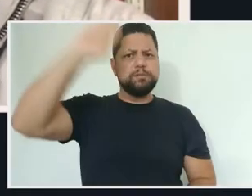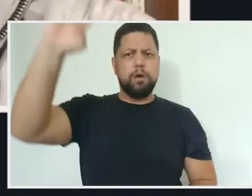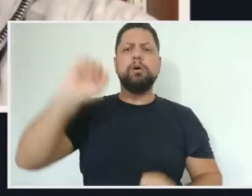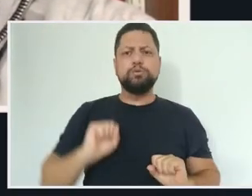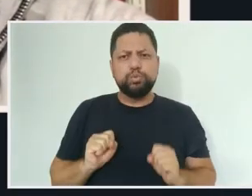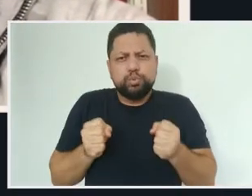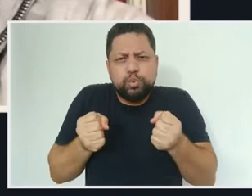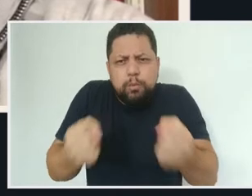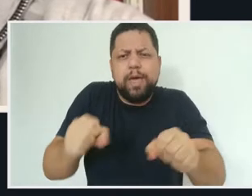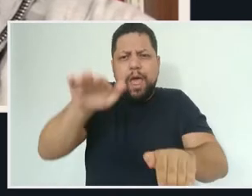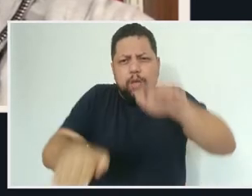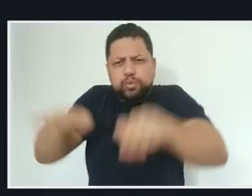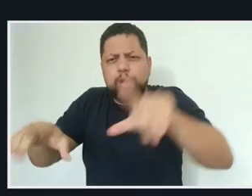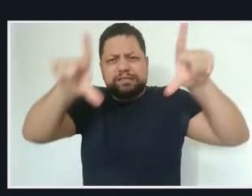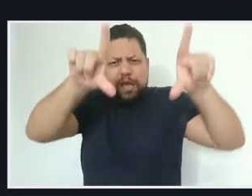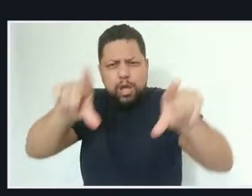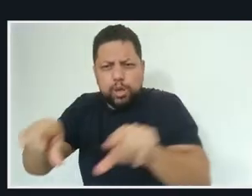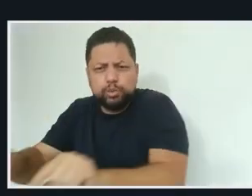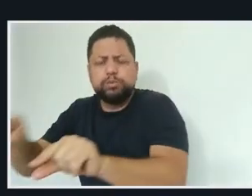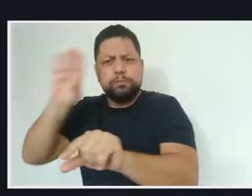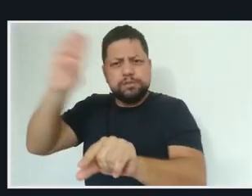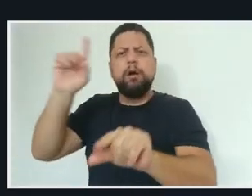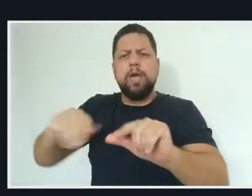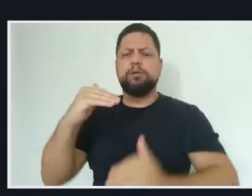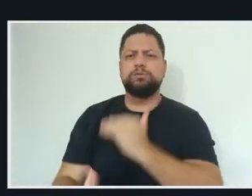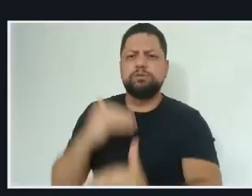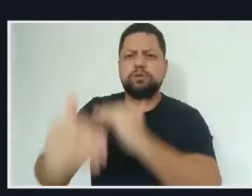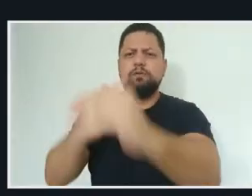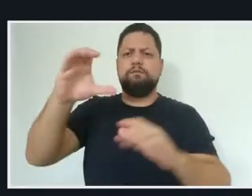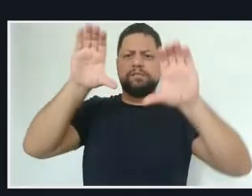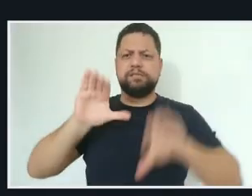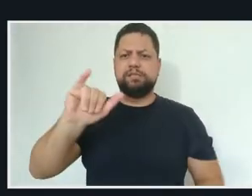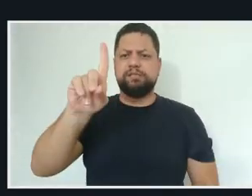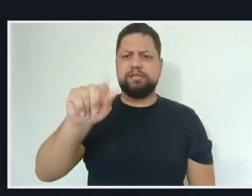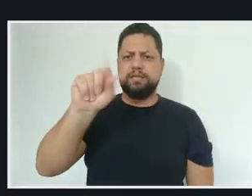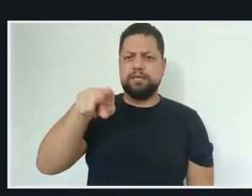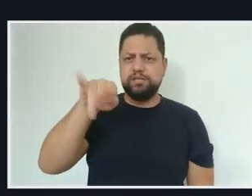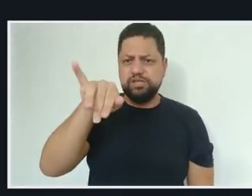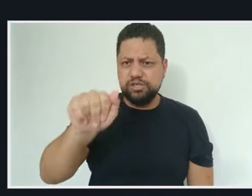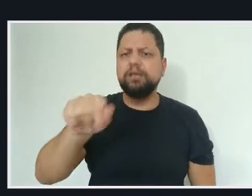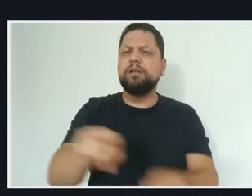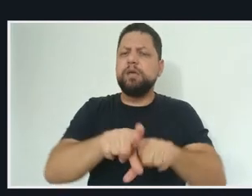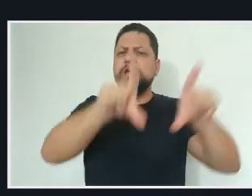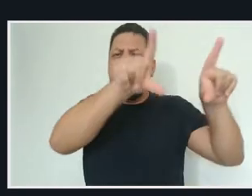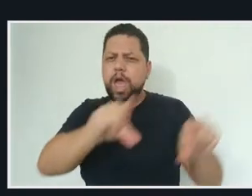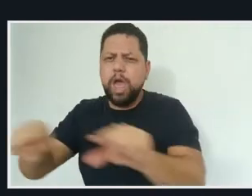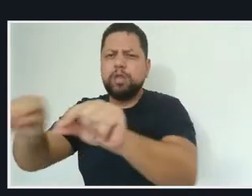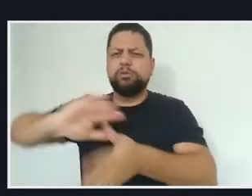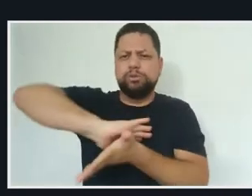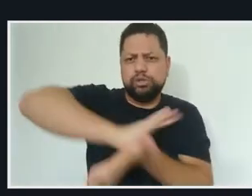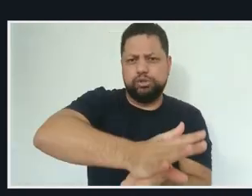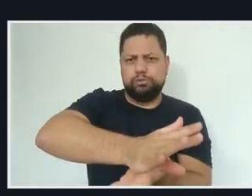gestão democrática da educação brasileira. E violam o princípio da superação das desigualdades educacionais com ênfase na promoção da